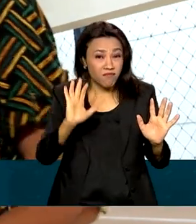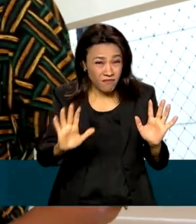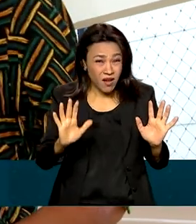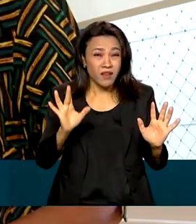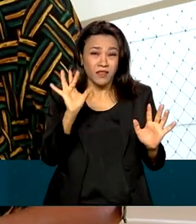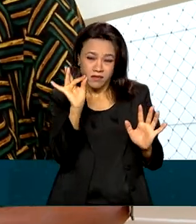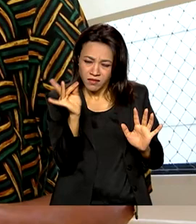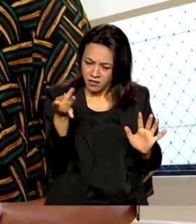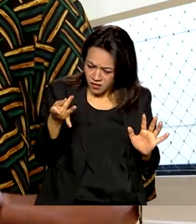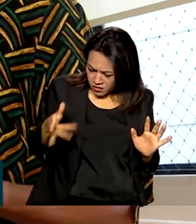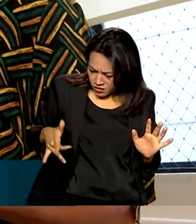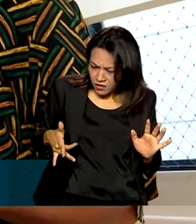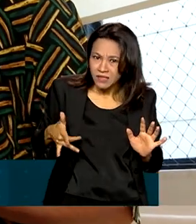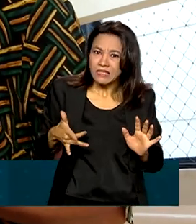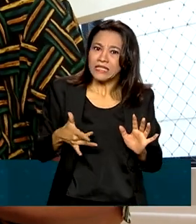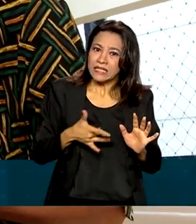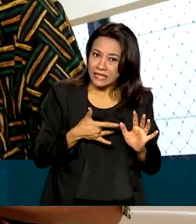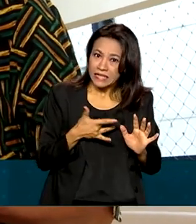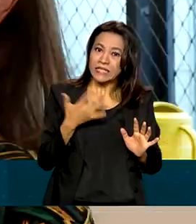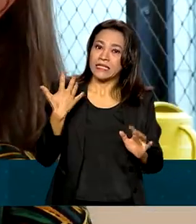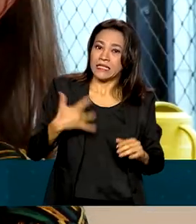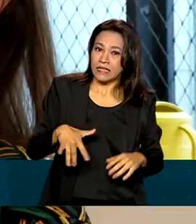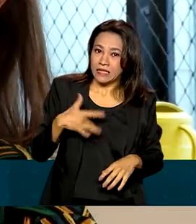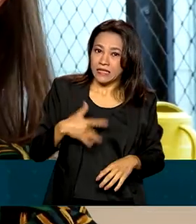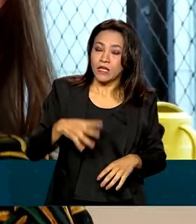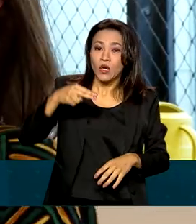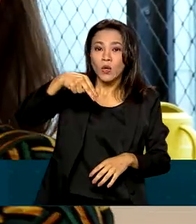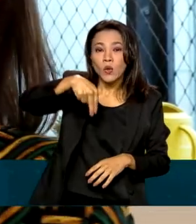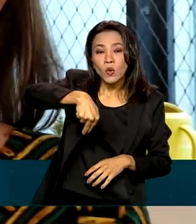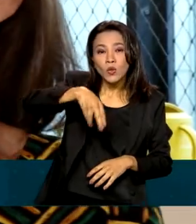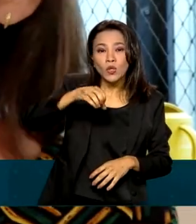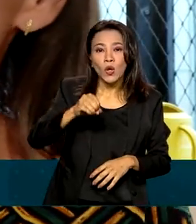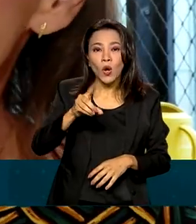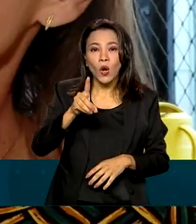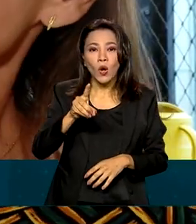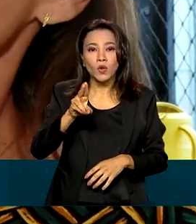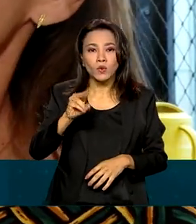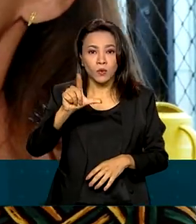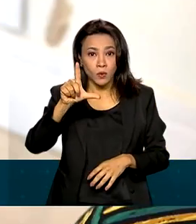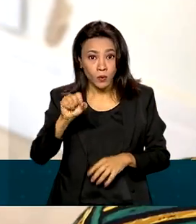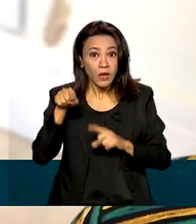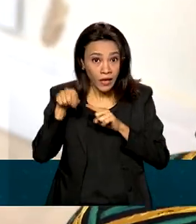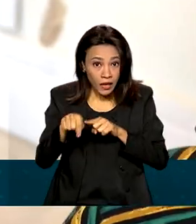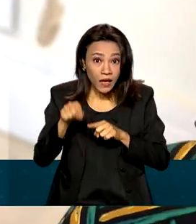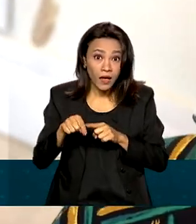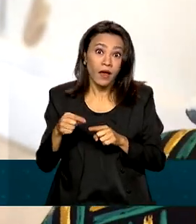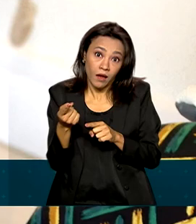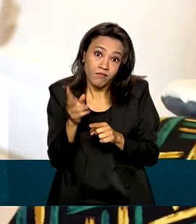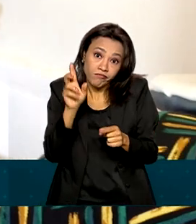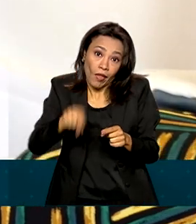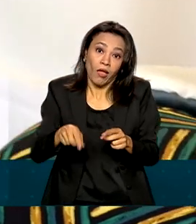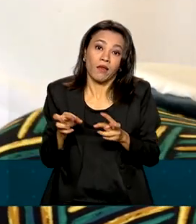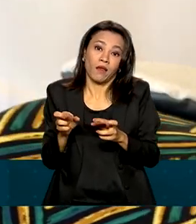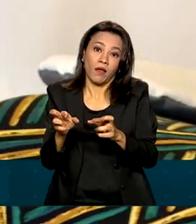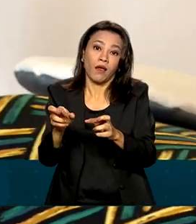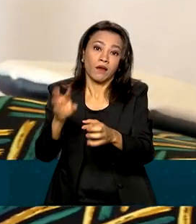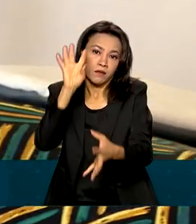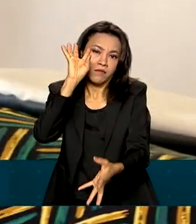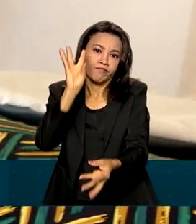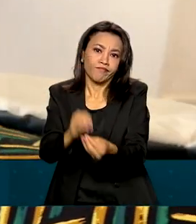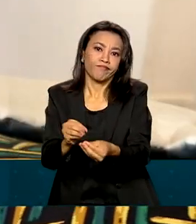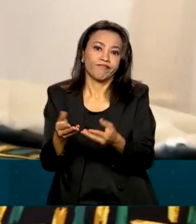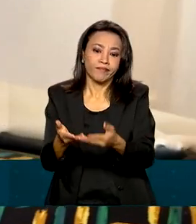nódulo era um carcinoma ductal invasivo, o tipo mais comum de câncer de mama. Junto com o diagnóstico, veio a